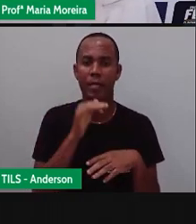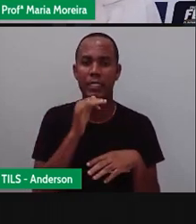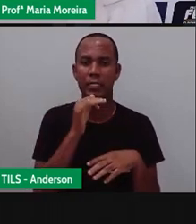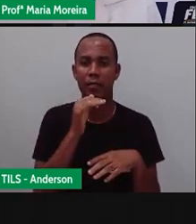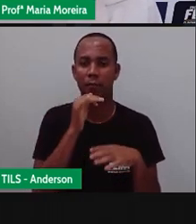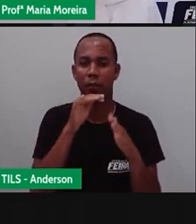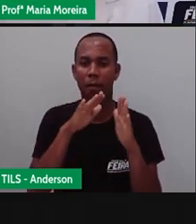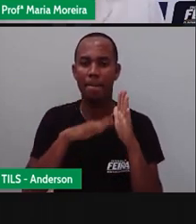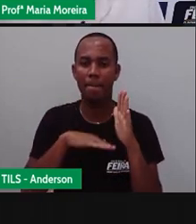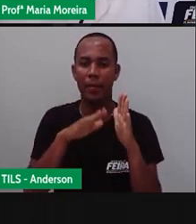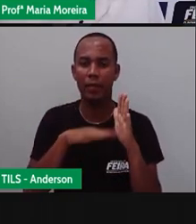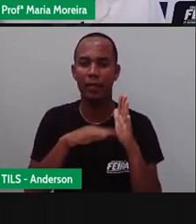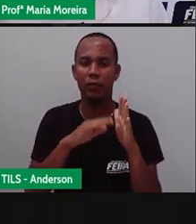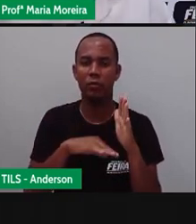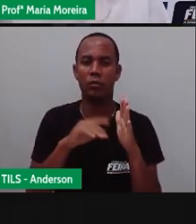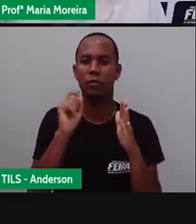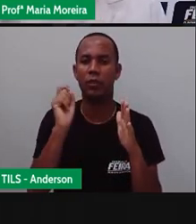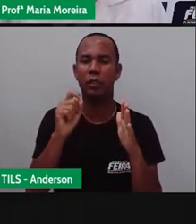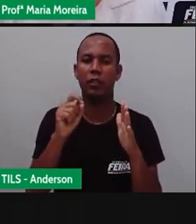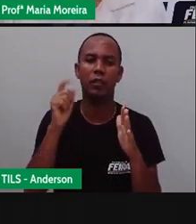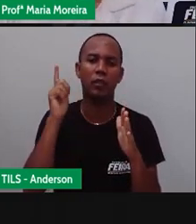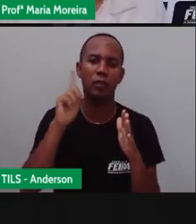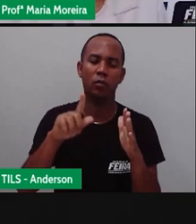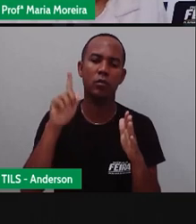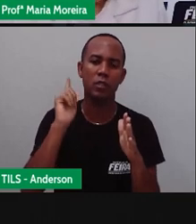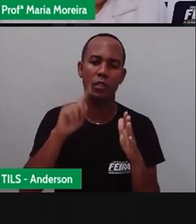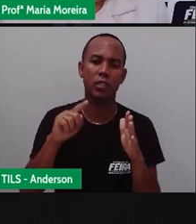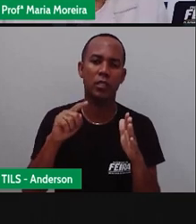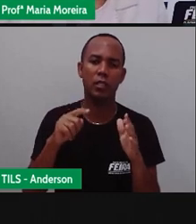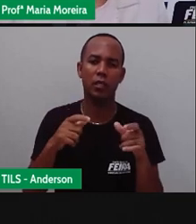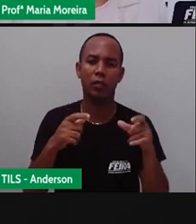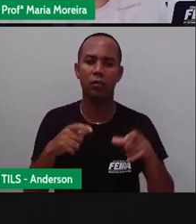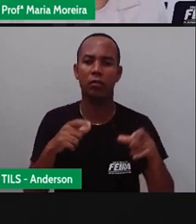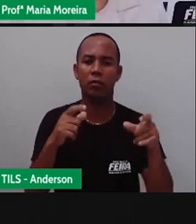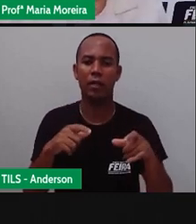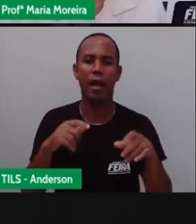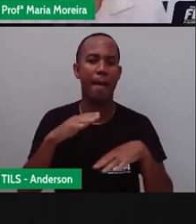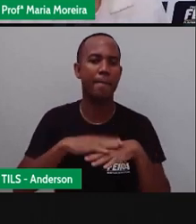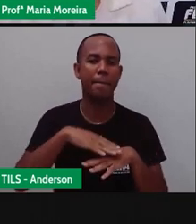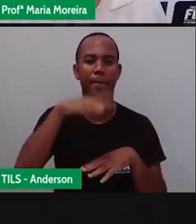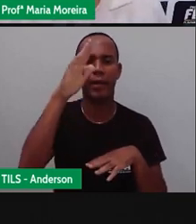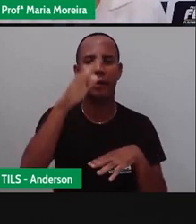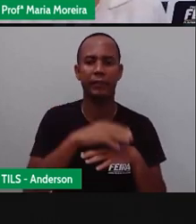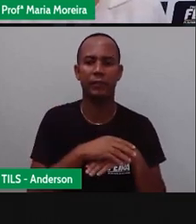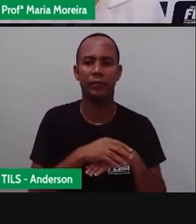menos esses animais, eles conseguiam percorrer distâncias ainda maiores, sem descanso.